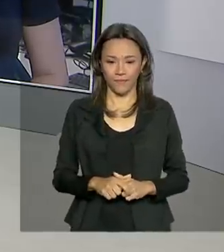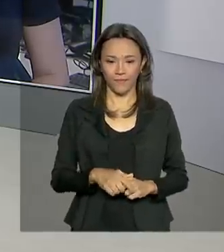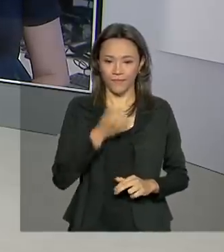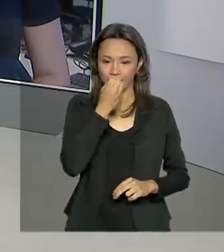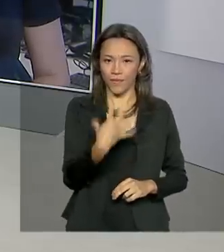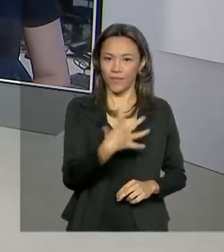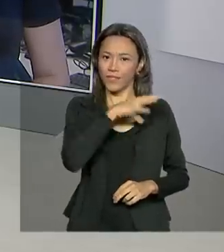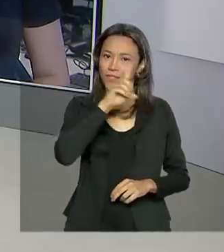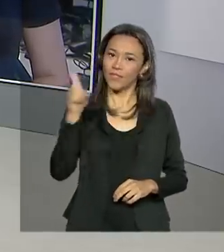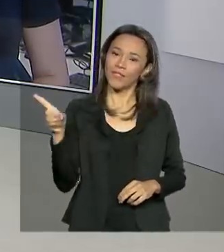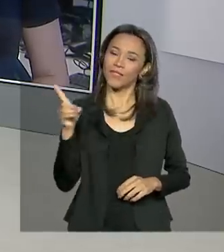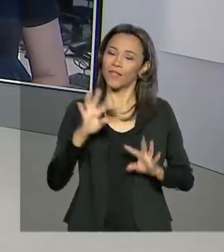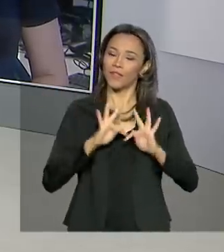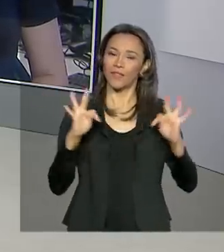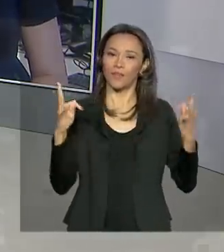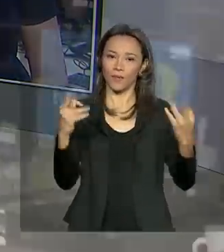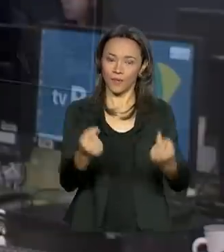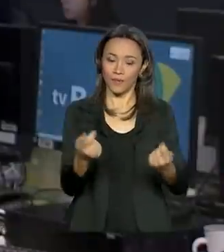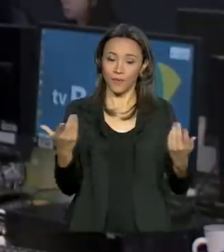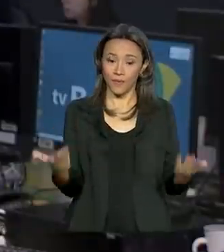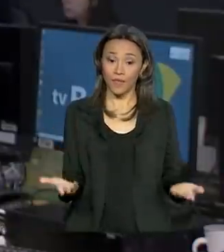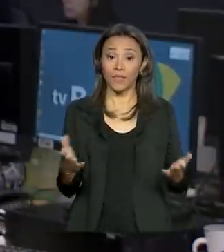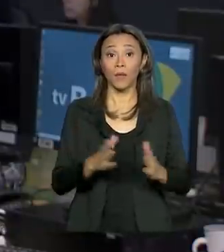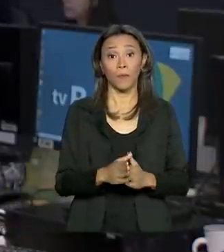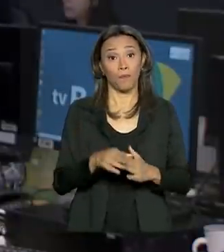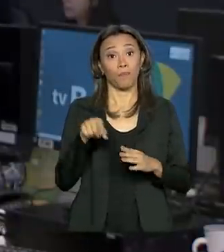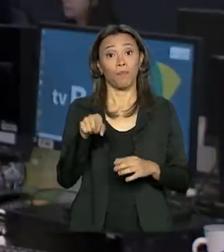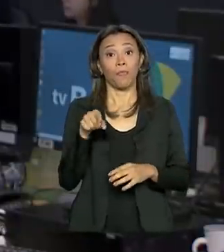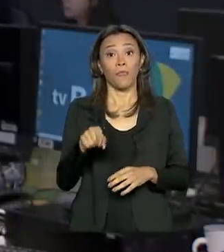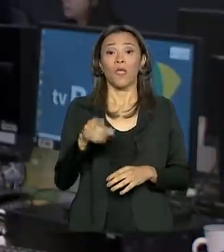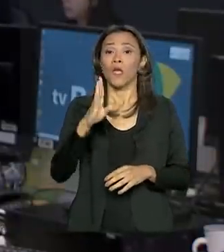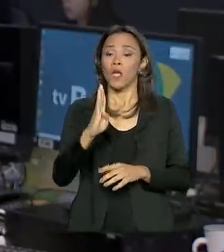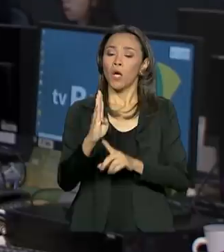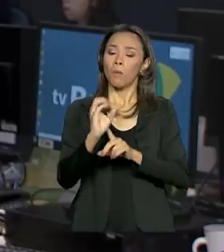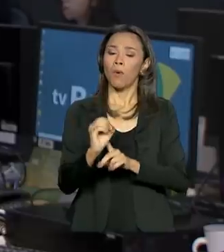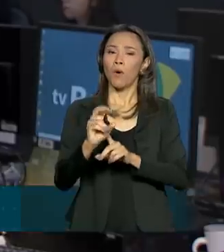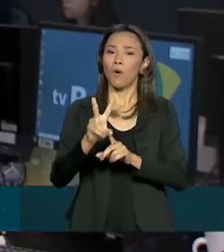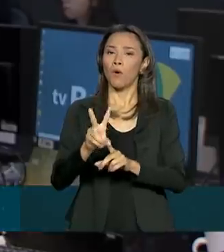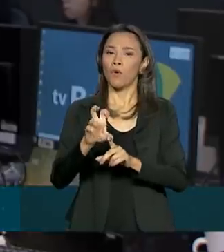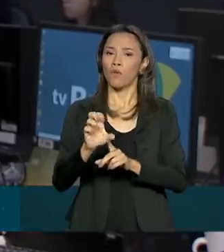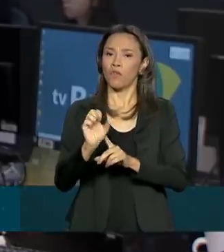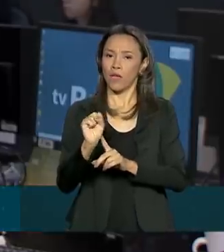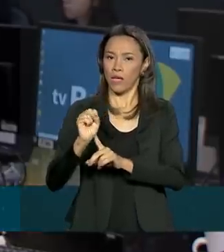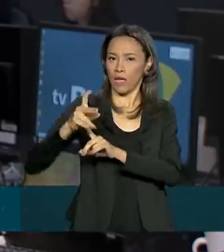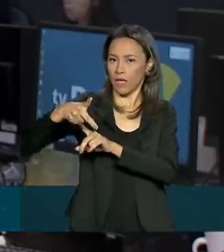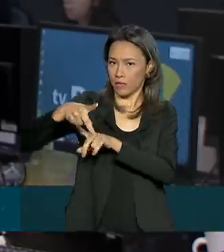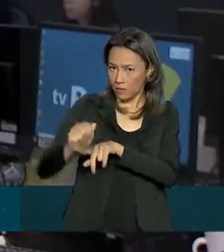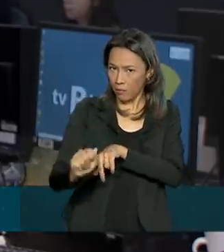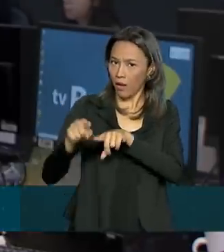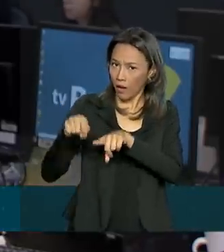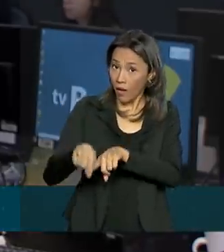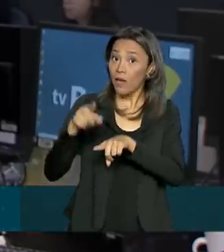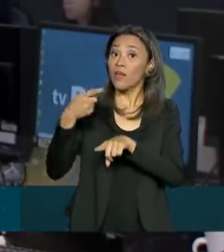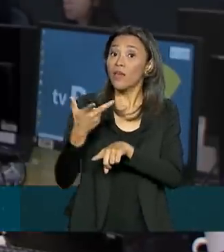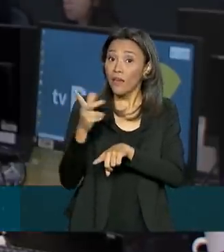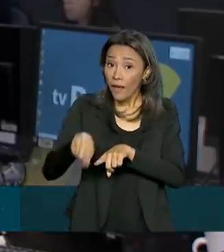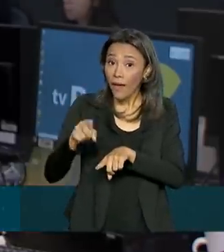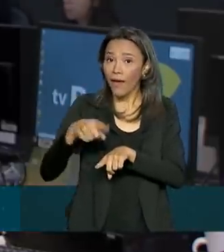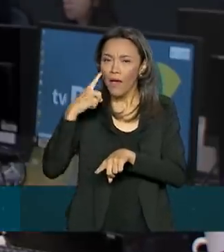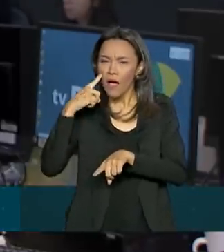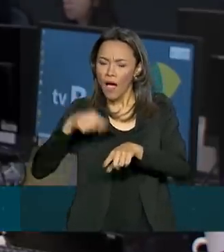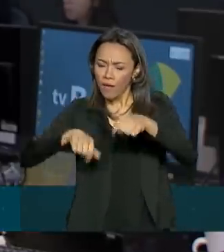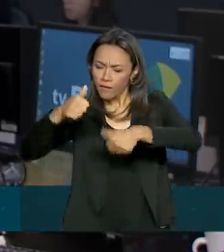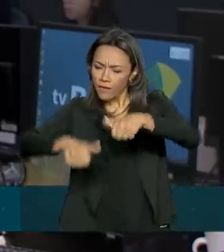Bom dia, Mara. Bom dia a todos. O Ibovespa, o maior indicador de desempenho médio das cotações das ações da Bolsa de Valores,